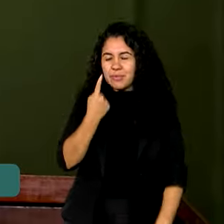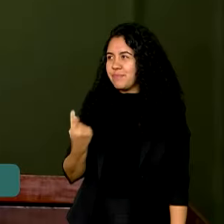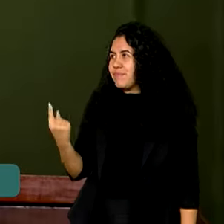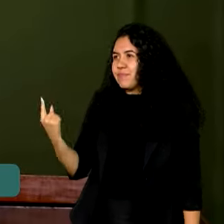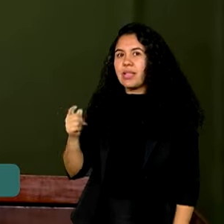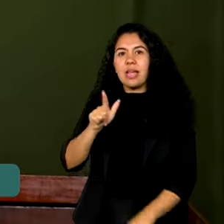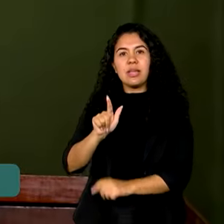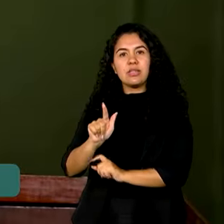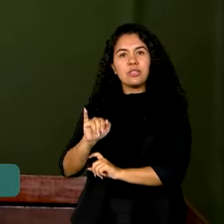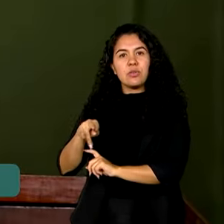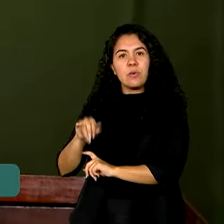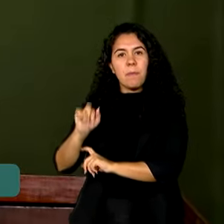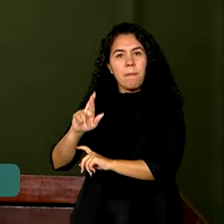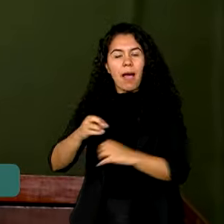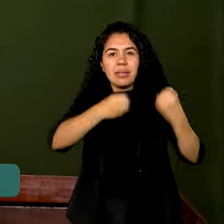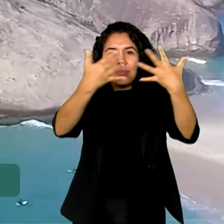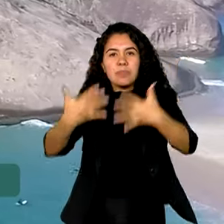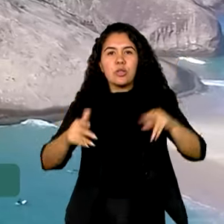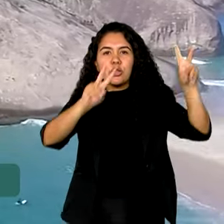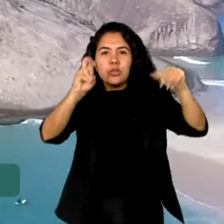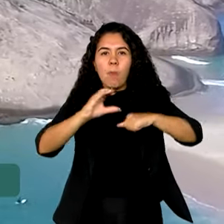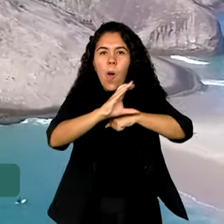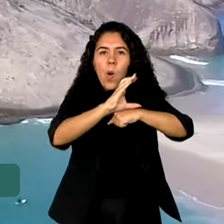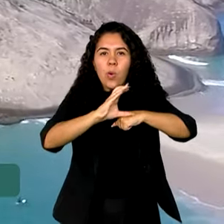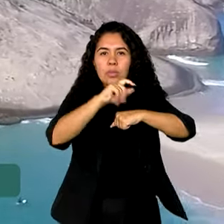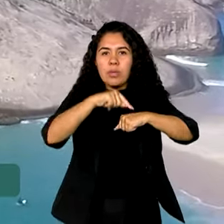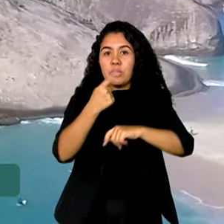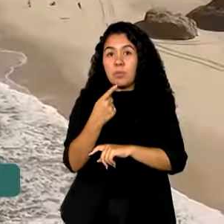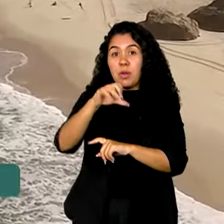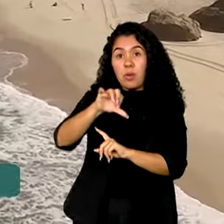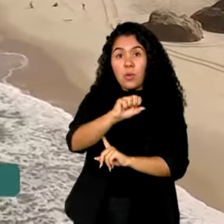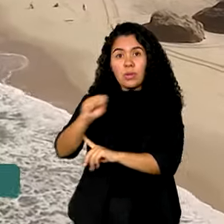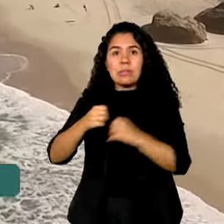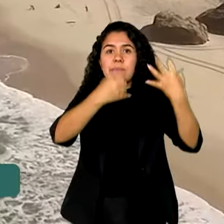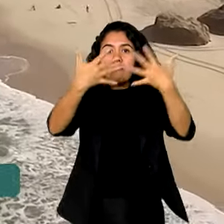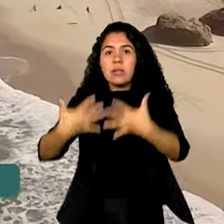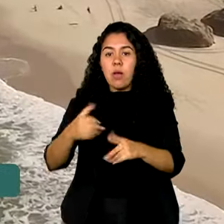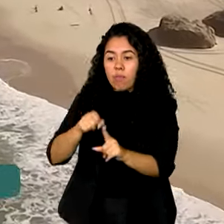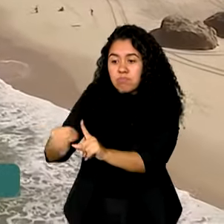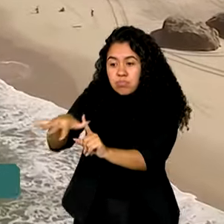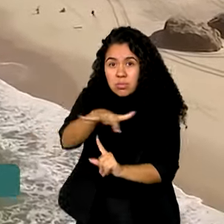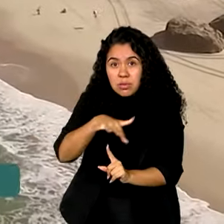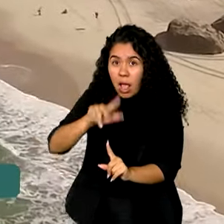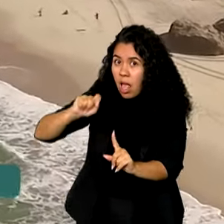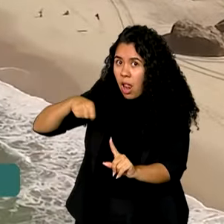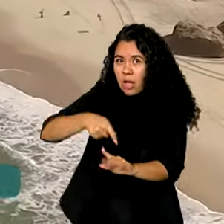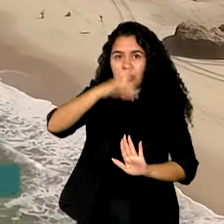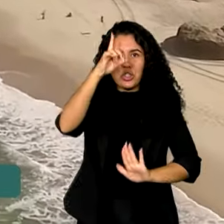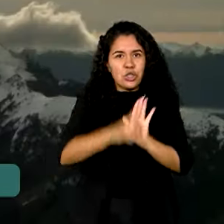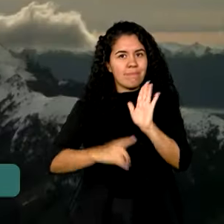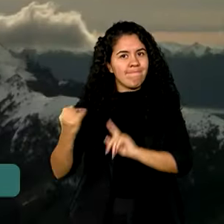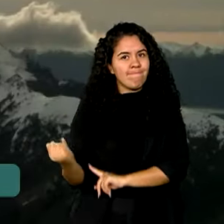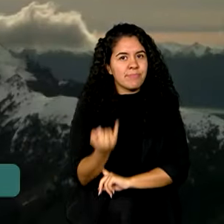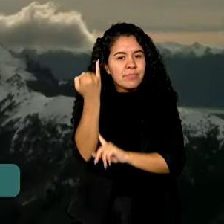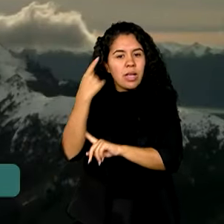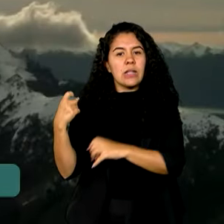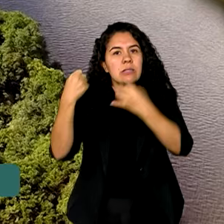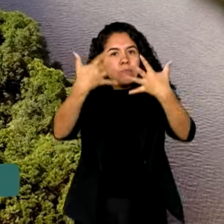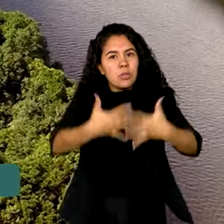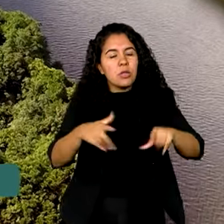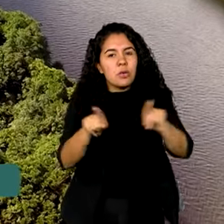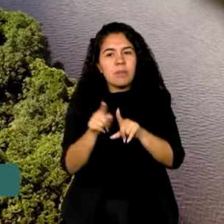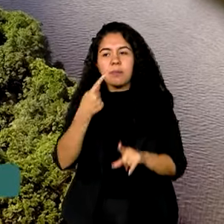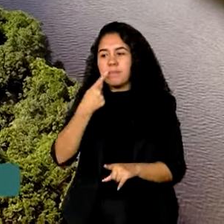cumprimento da Constituição de 88, que define o meio ambiente como um direito fundamental. O ministro citou decisões